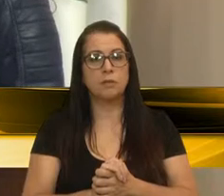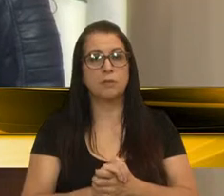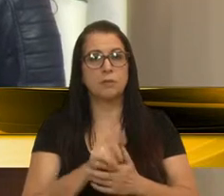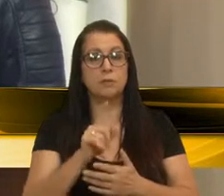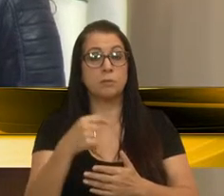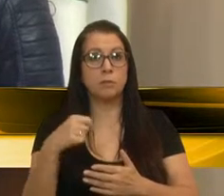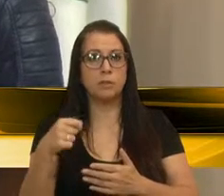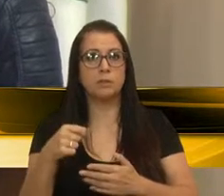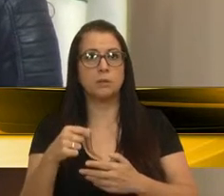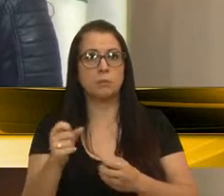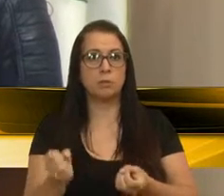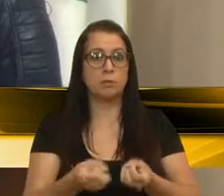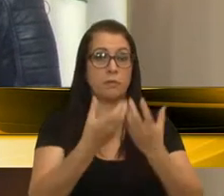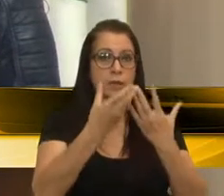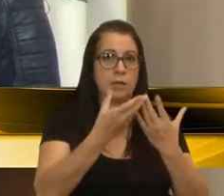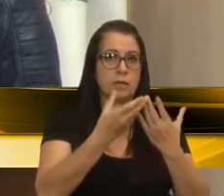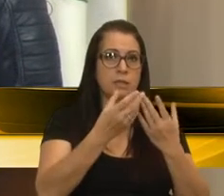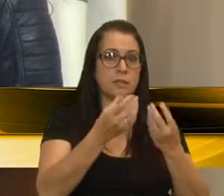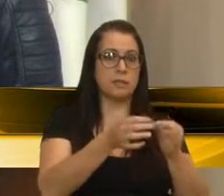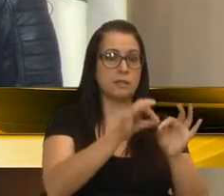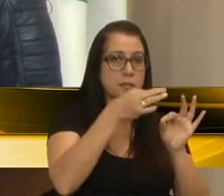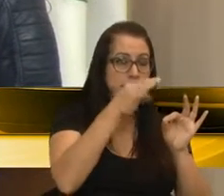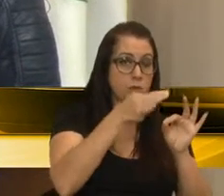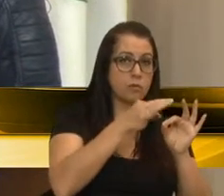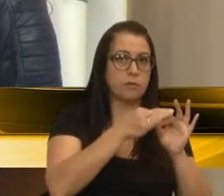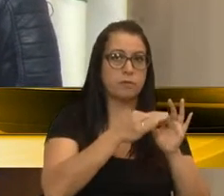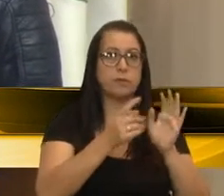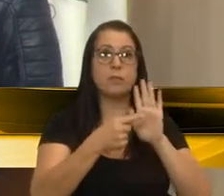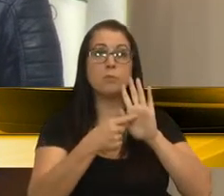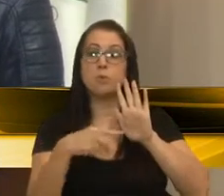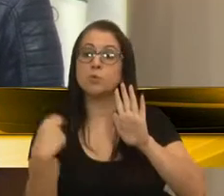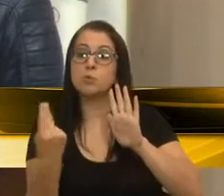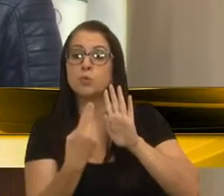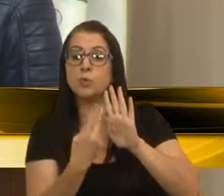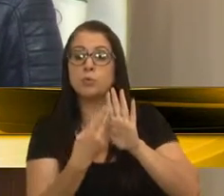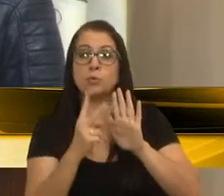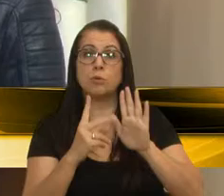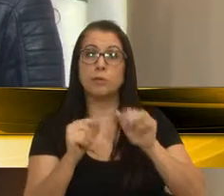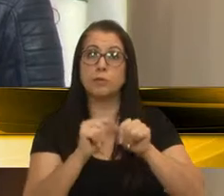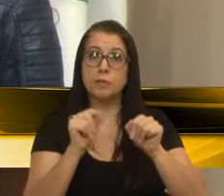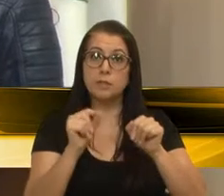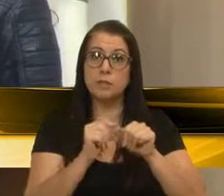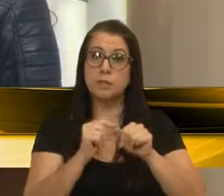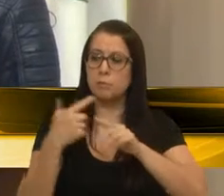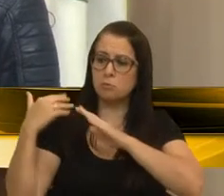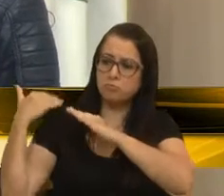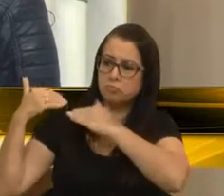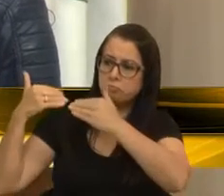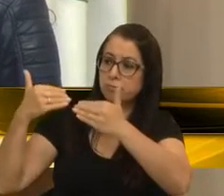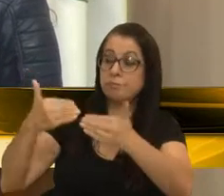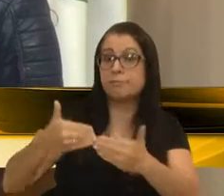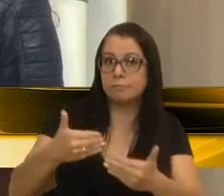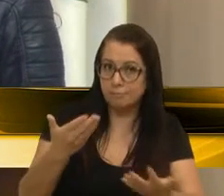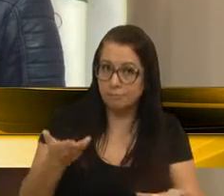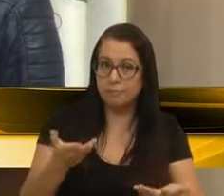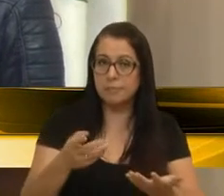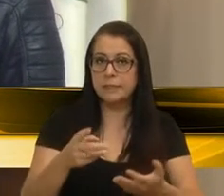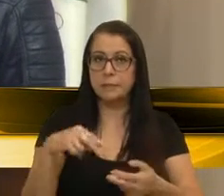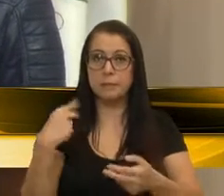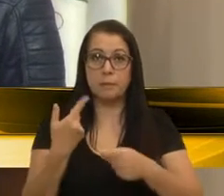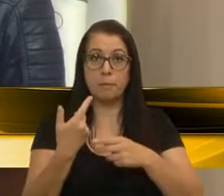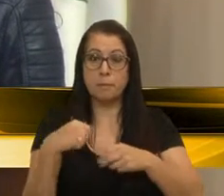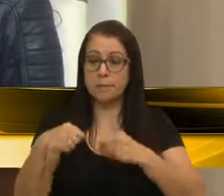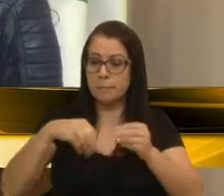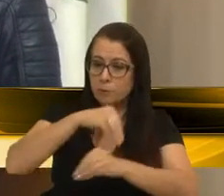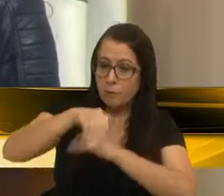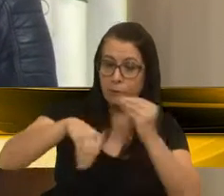Precisamos de uma Festa Nacional da Uva que mostre quem somos, o que fizemos, a nossa trajetória, mas precisamos